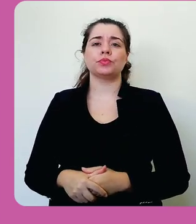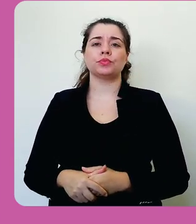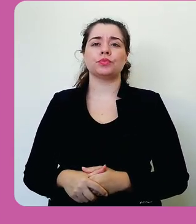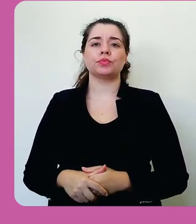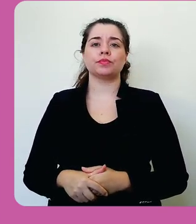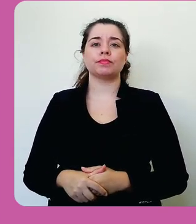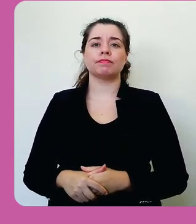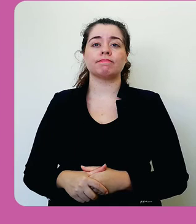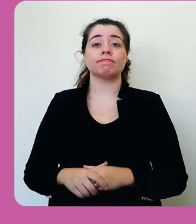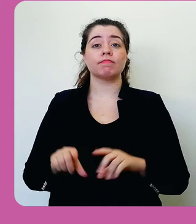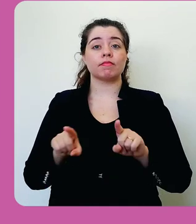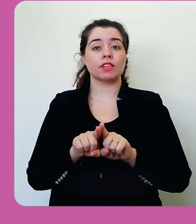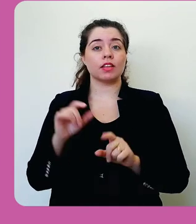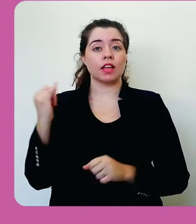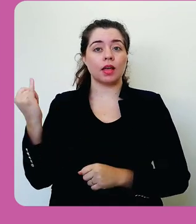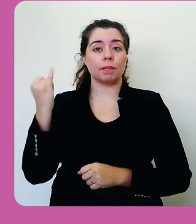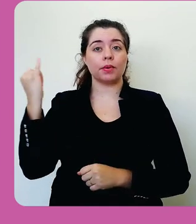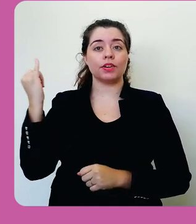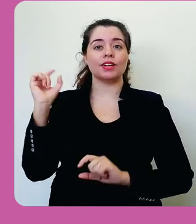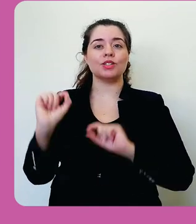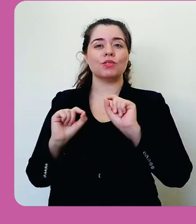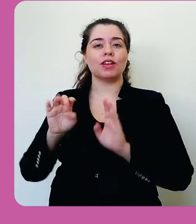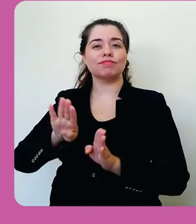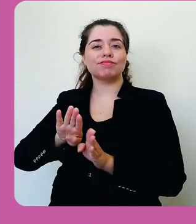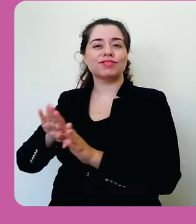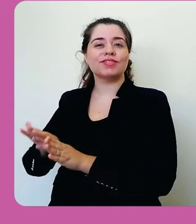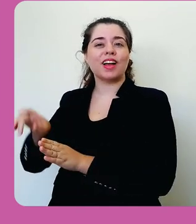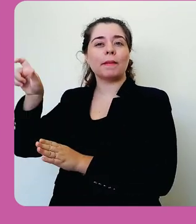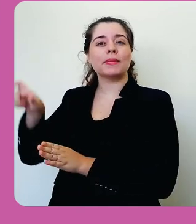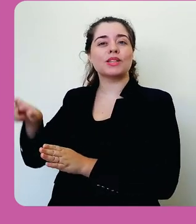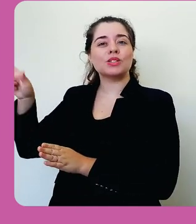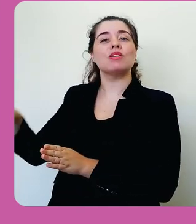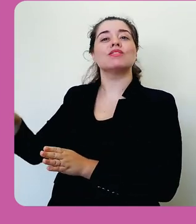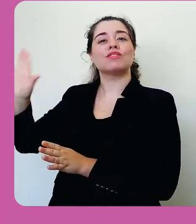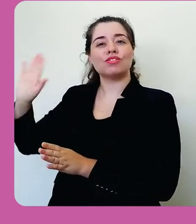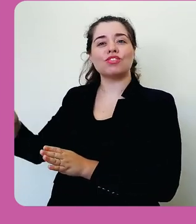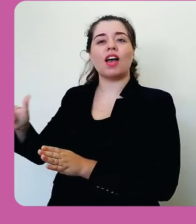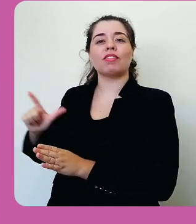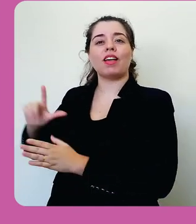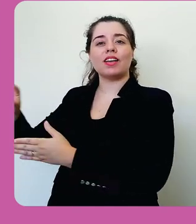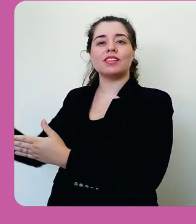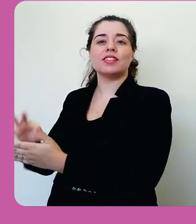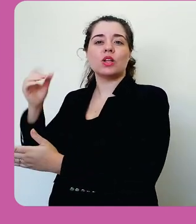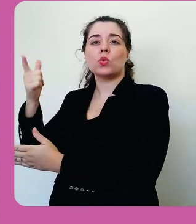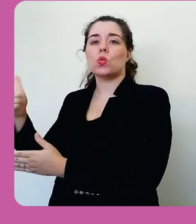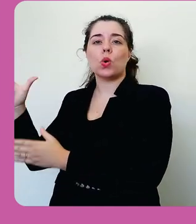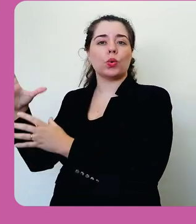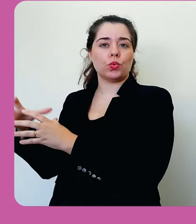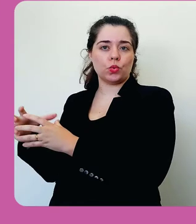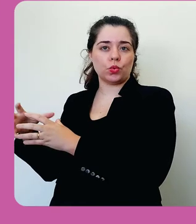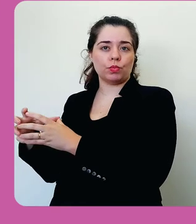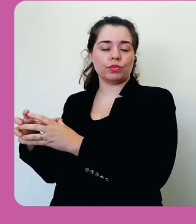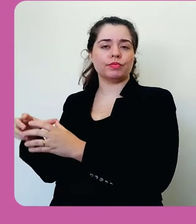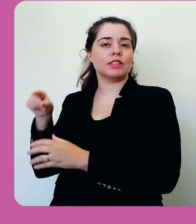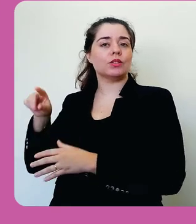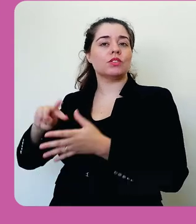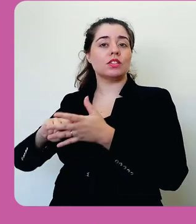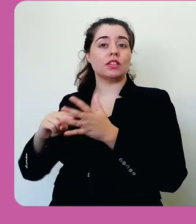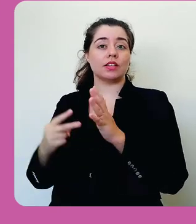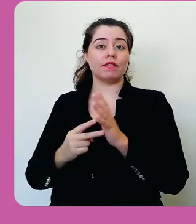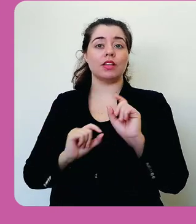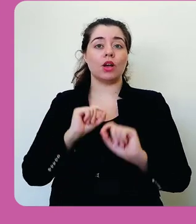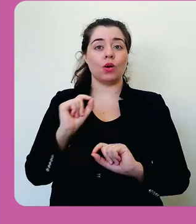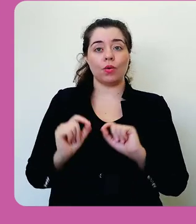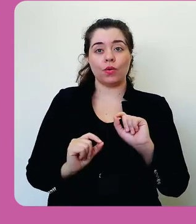E uma parte importante é ignorar usuários já inscritos em outros grupos. Isso significa que se você